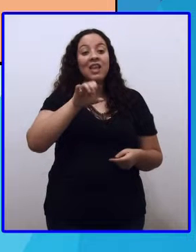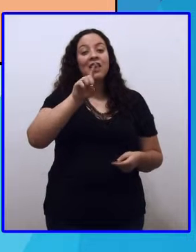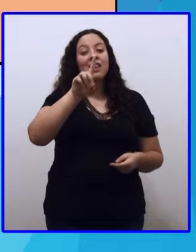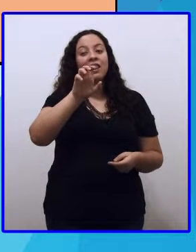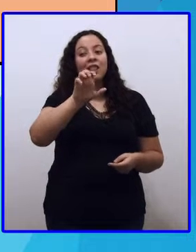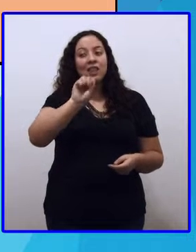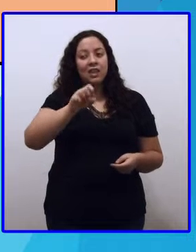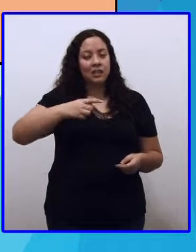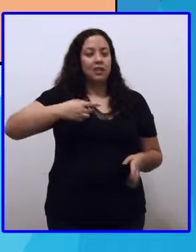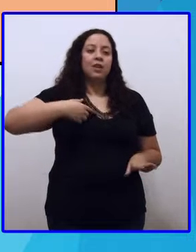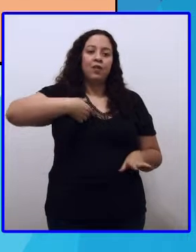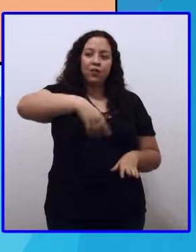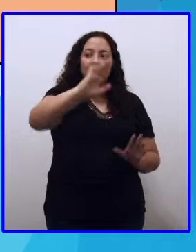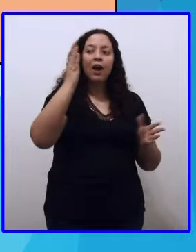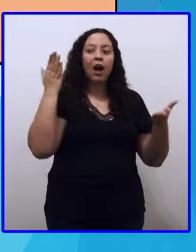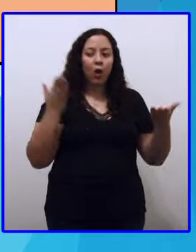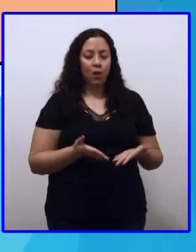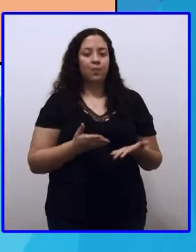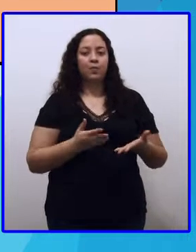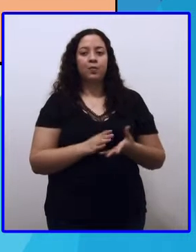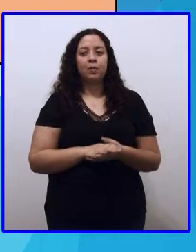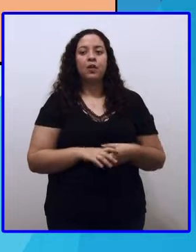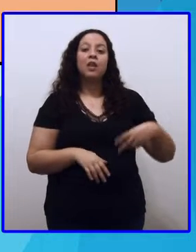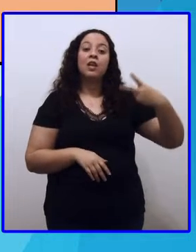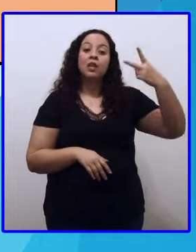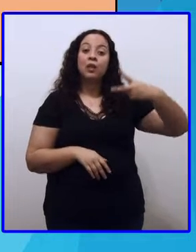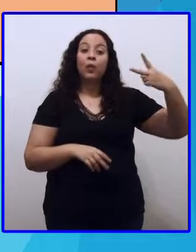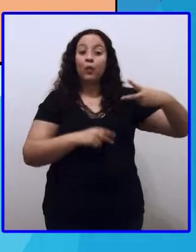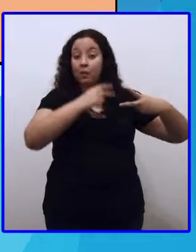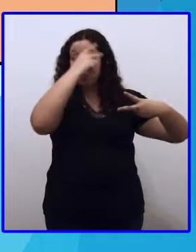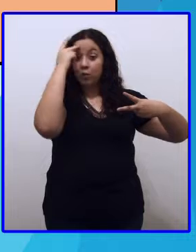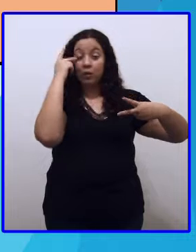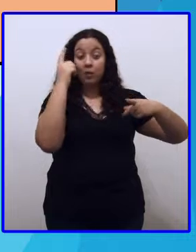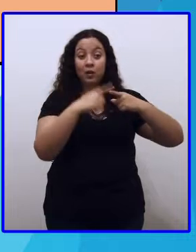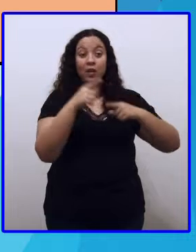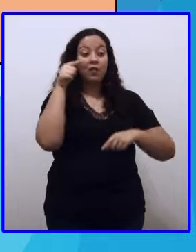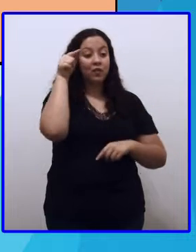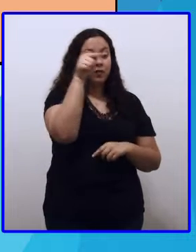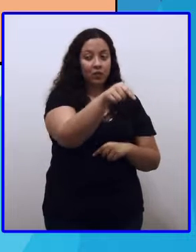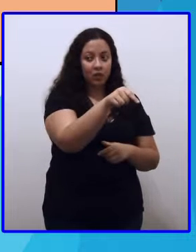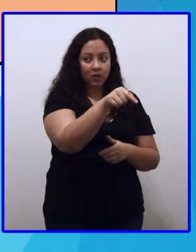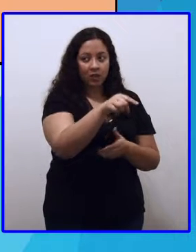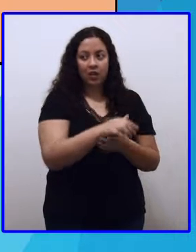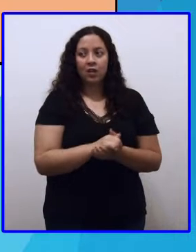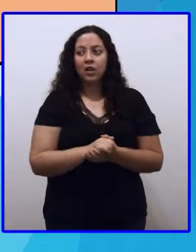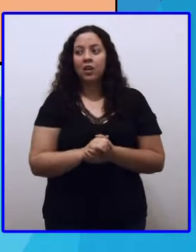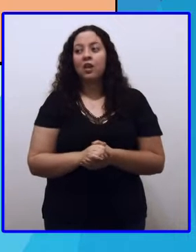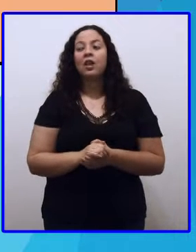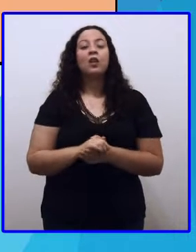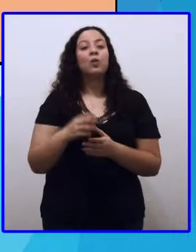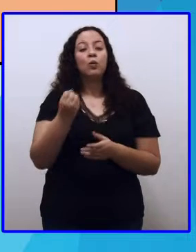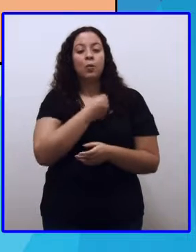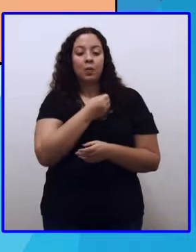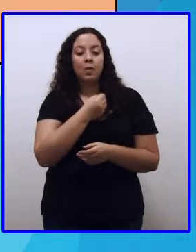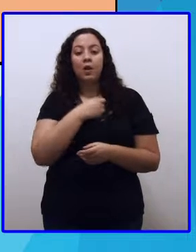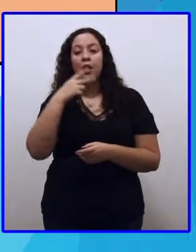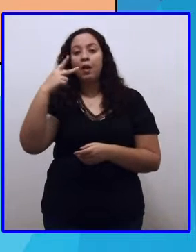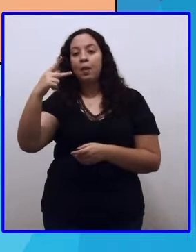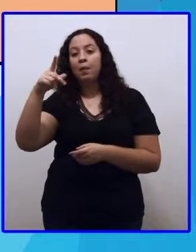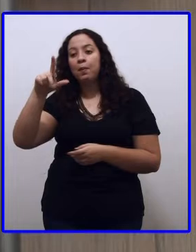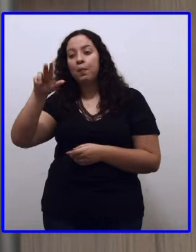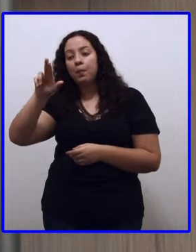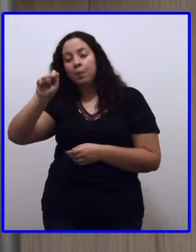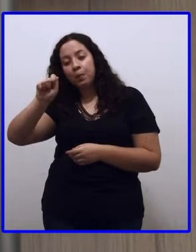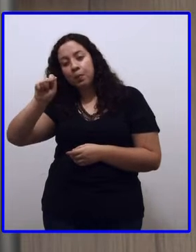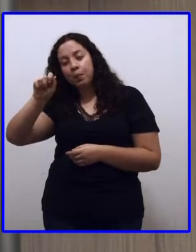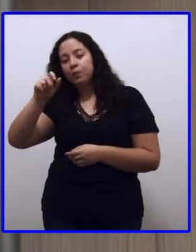A pessoa é a segunda pessoa. Igual a gente já viu naquele quadro anterior, né, Pro Natália? Sim. É a segunda pessoa do plural, certo? É